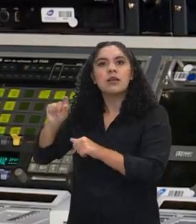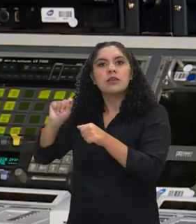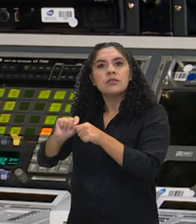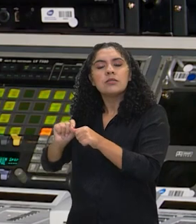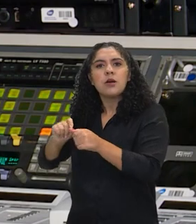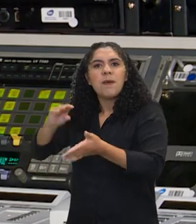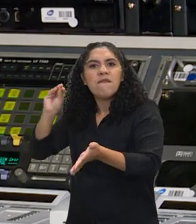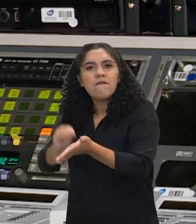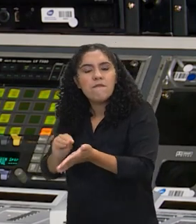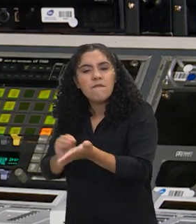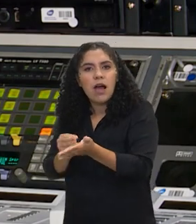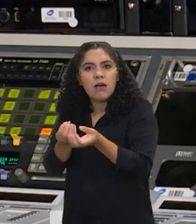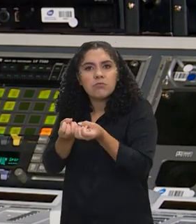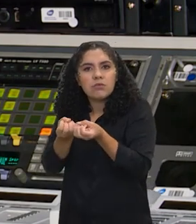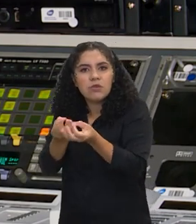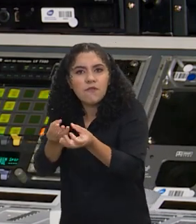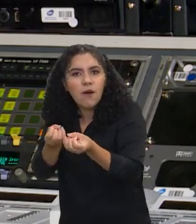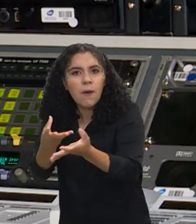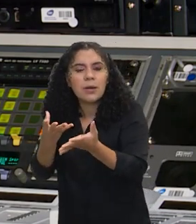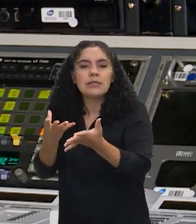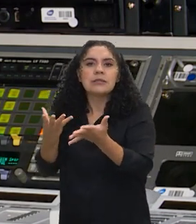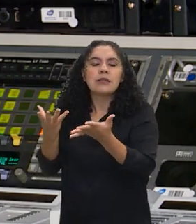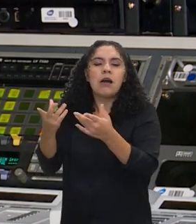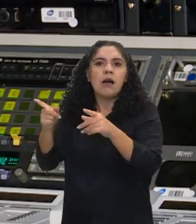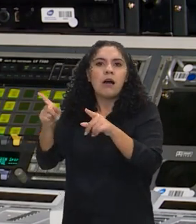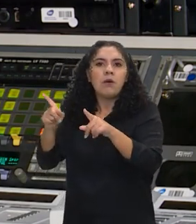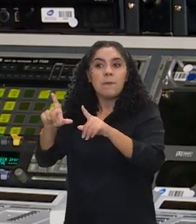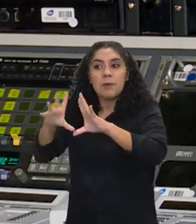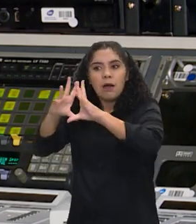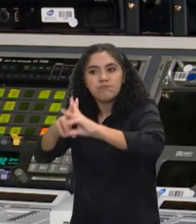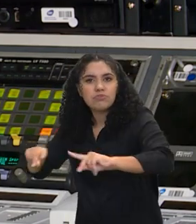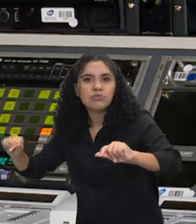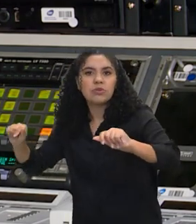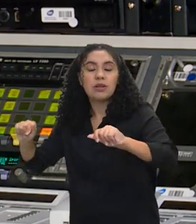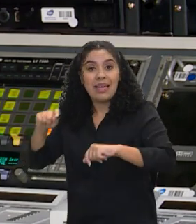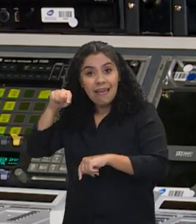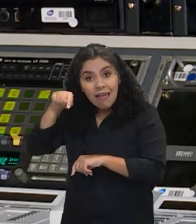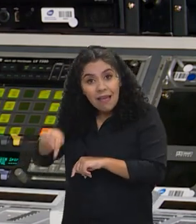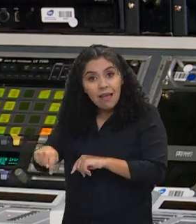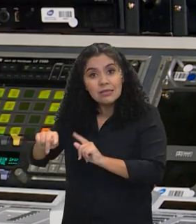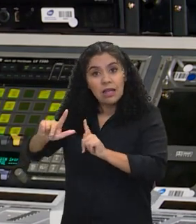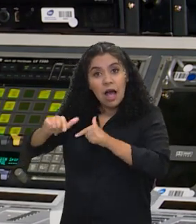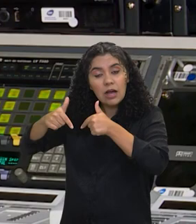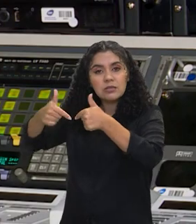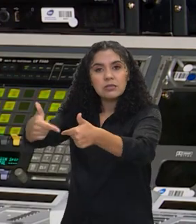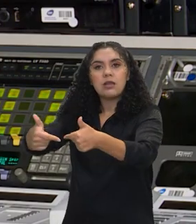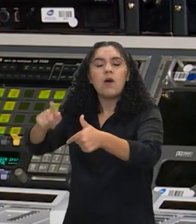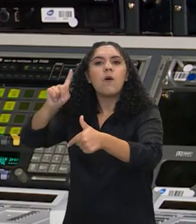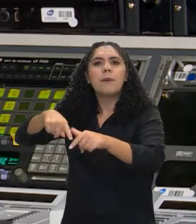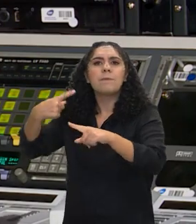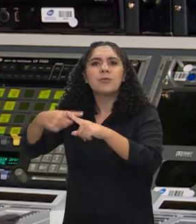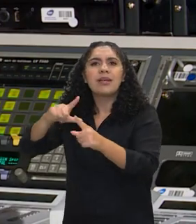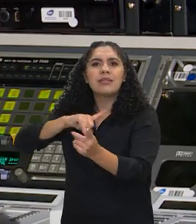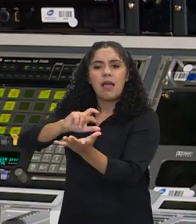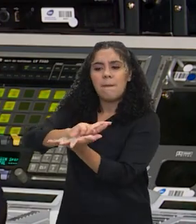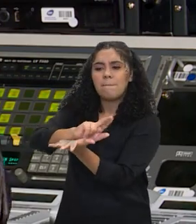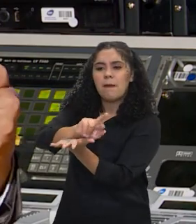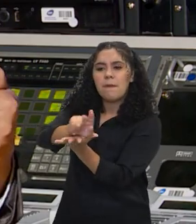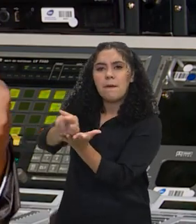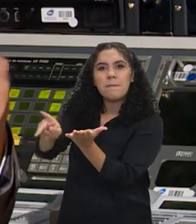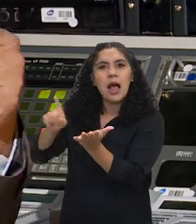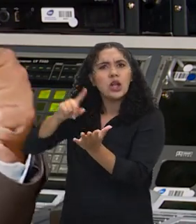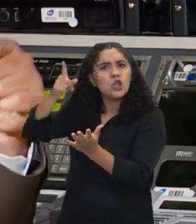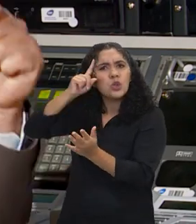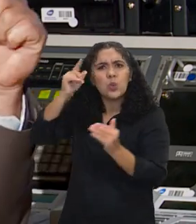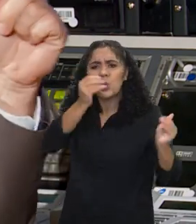Uma parte do combate à desinformação, ele é um enfrentamento, vou chamar assim, no varejo, ele é o dia a